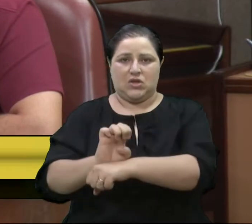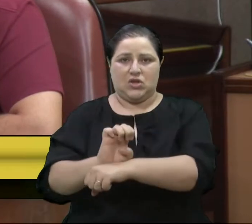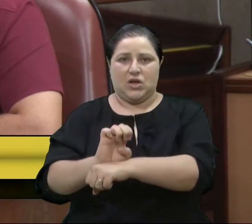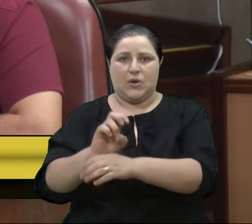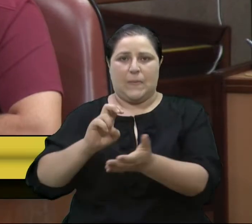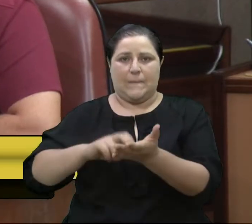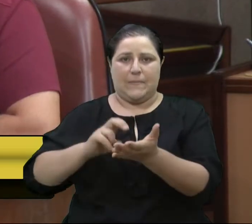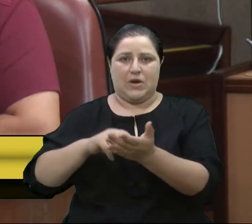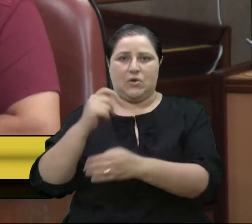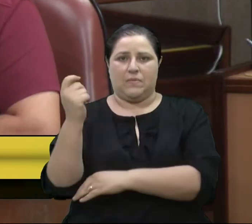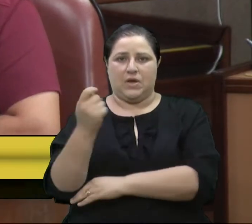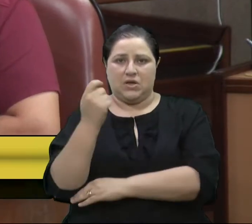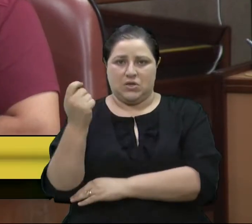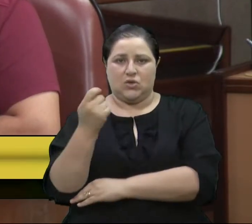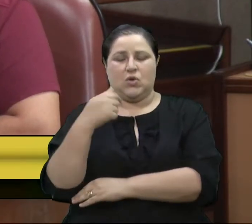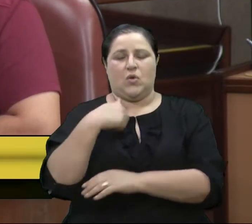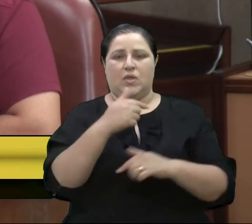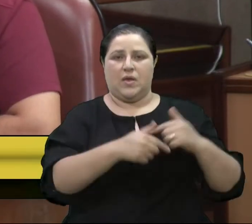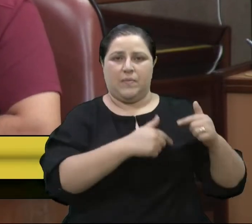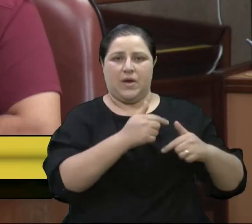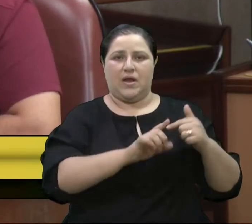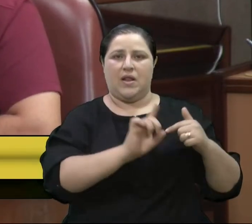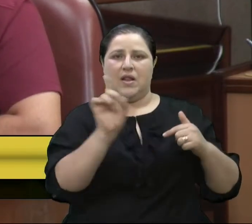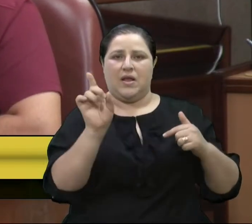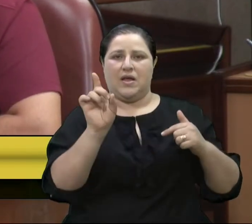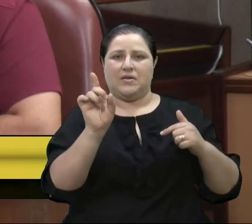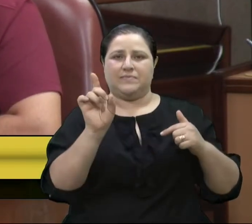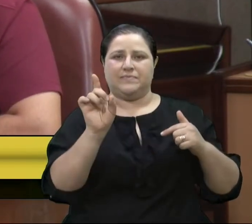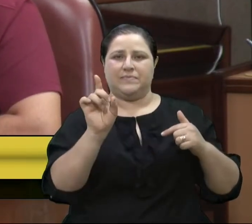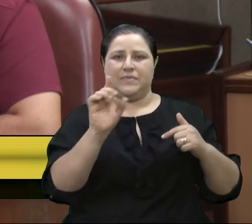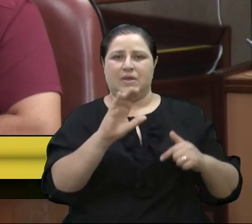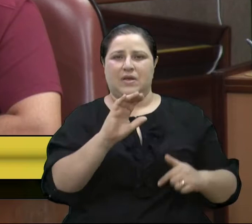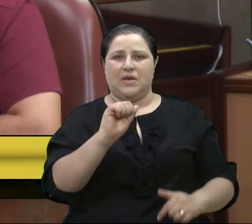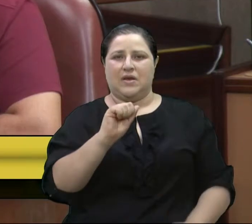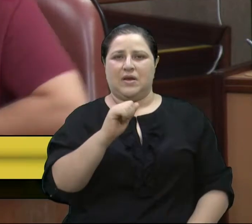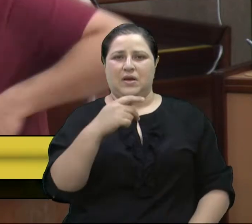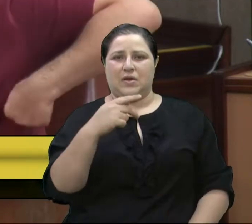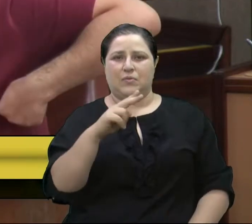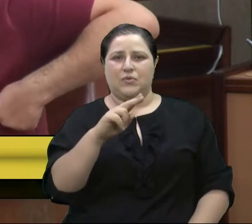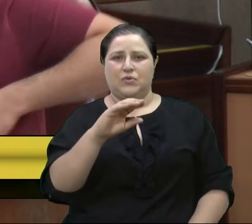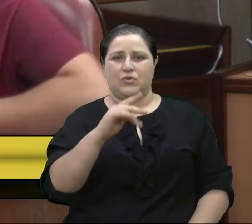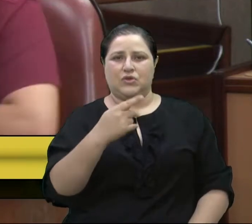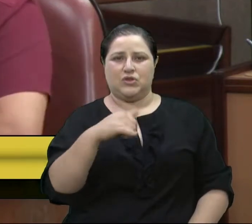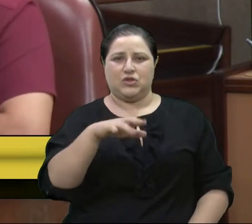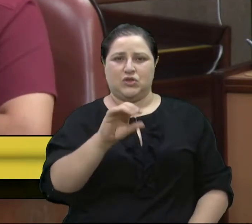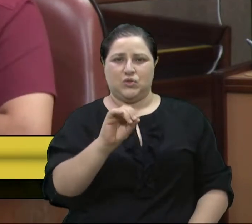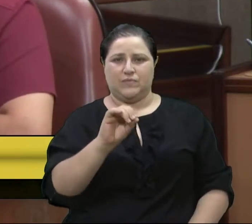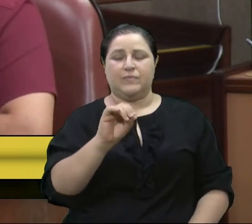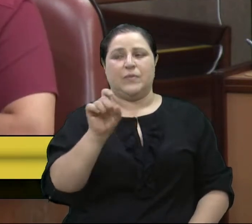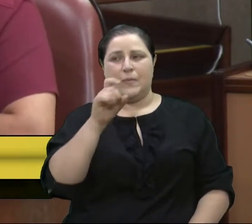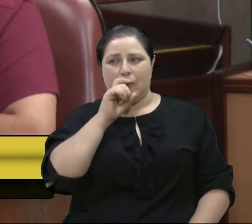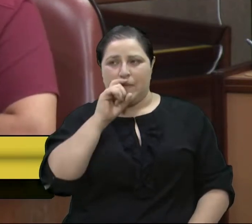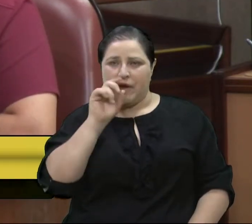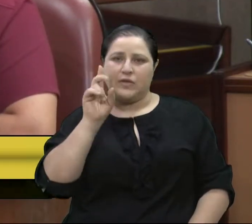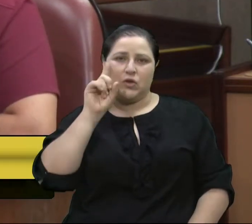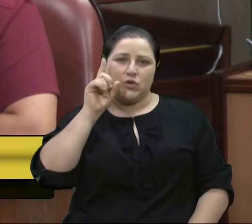eu trabalhava no autoatendimento e depois lá nos malotes. Todo dia ele ia com aquele malotezinho dele lá embaixo do braço, né?